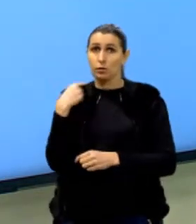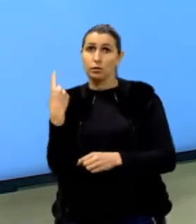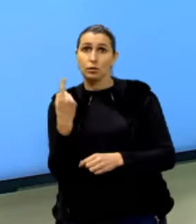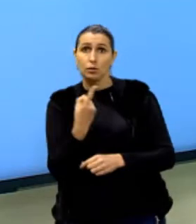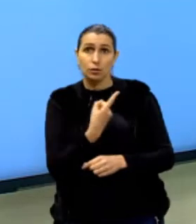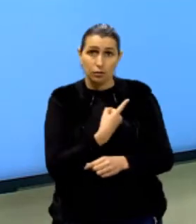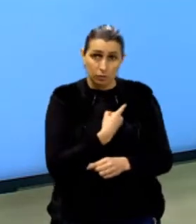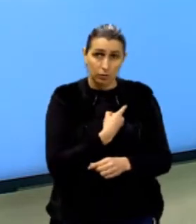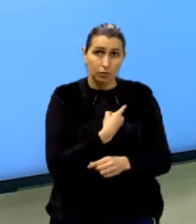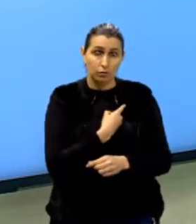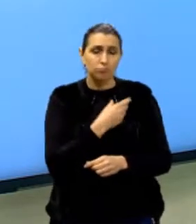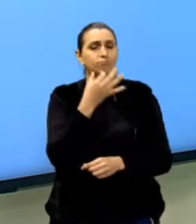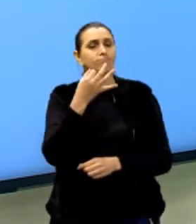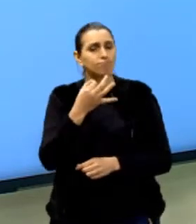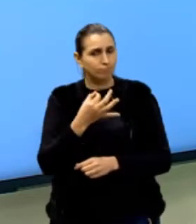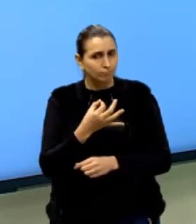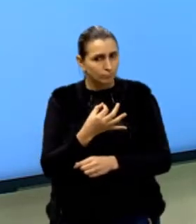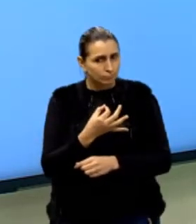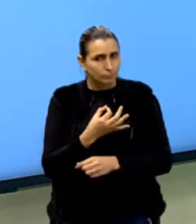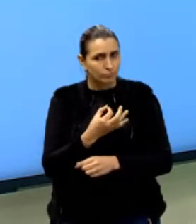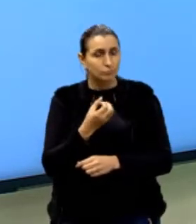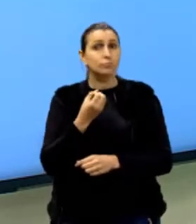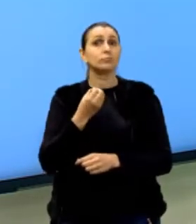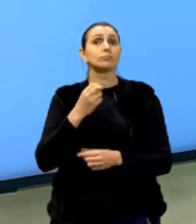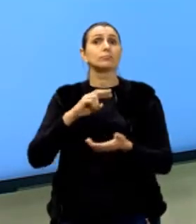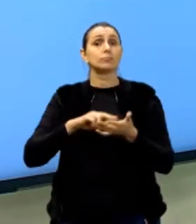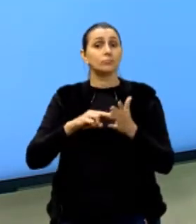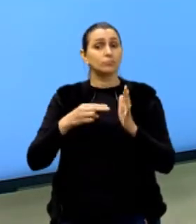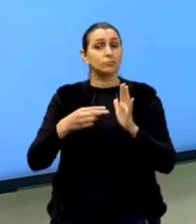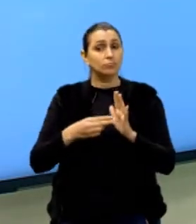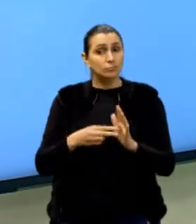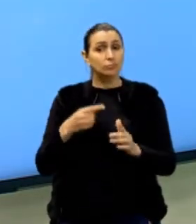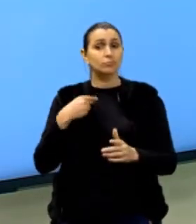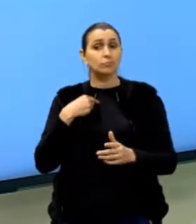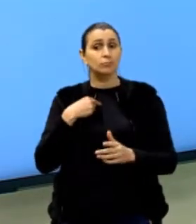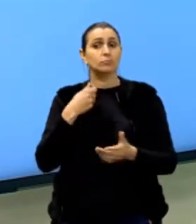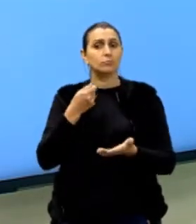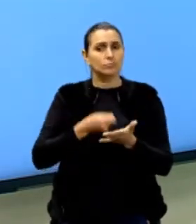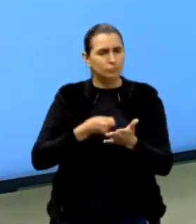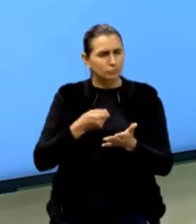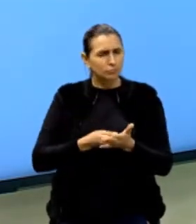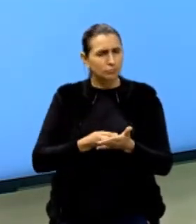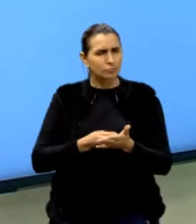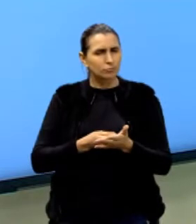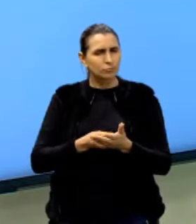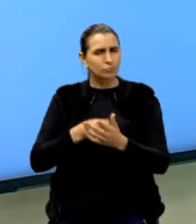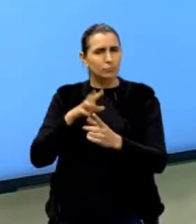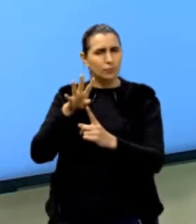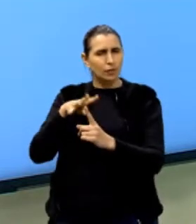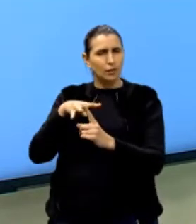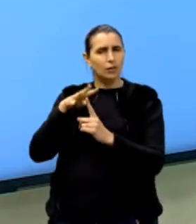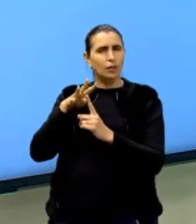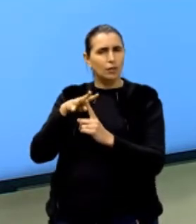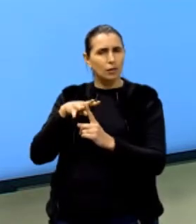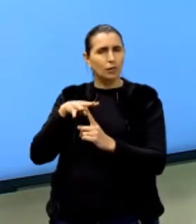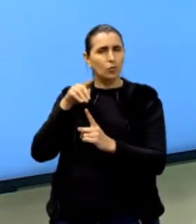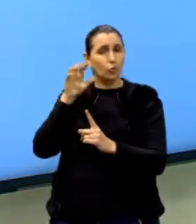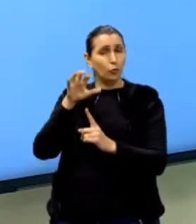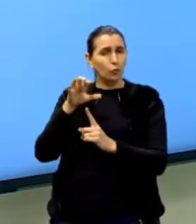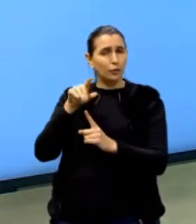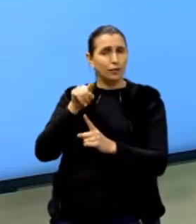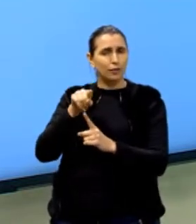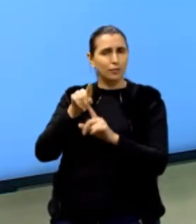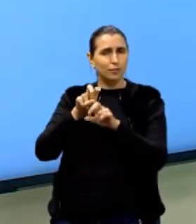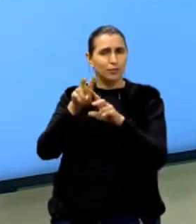estamos certos. Ou seja, nós vamos ter que tentar persuadir o nosso